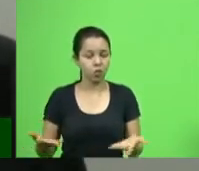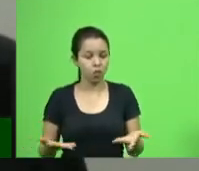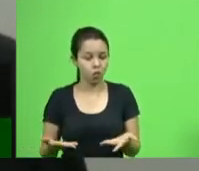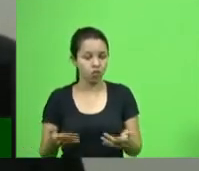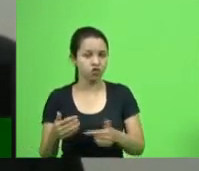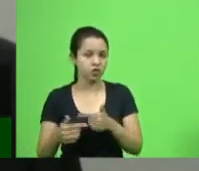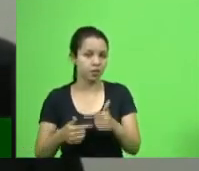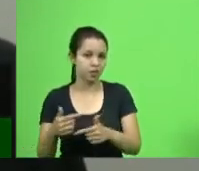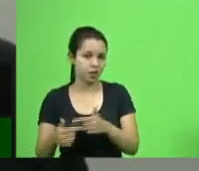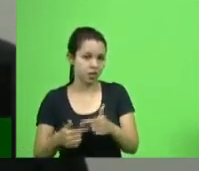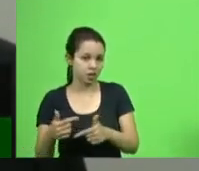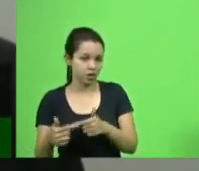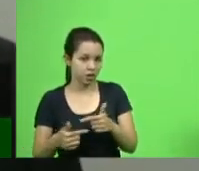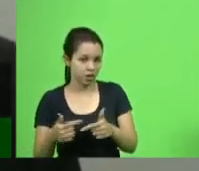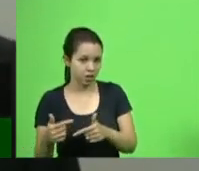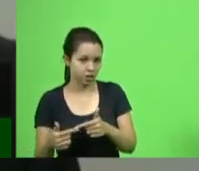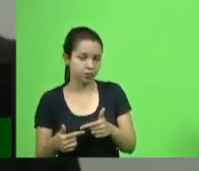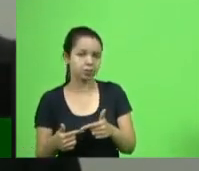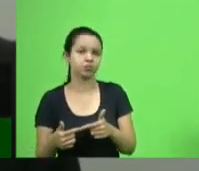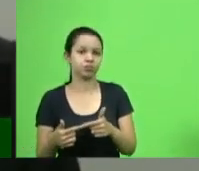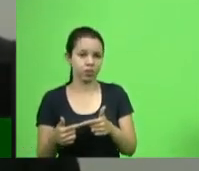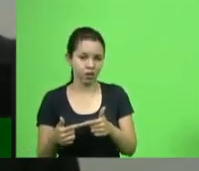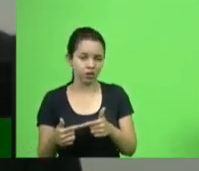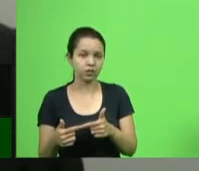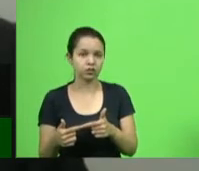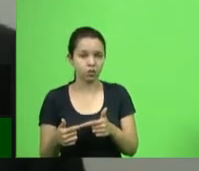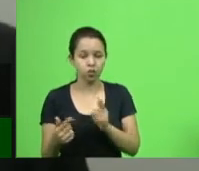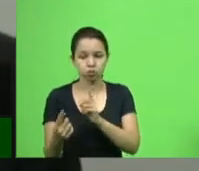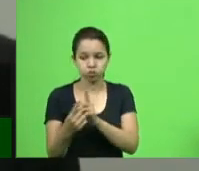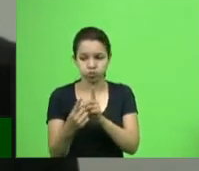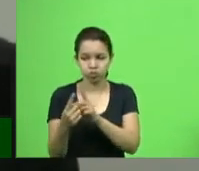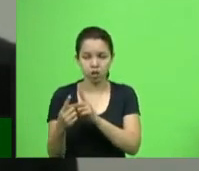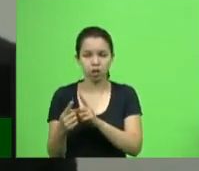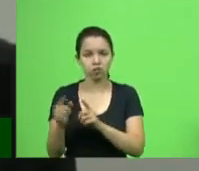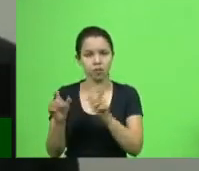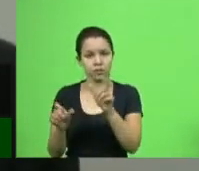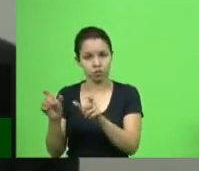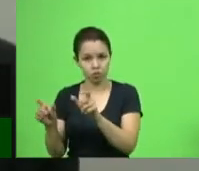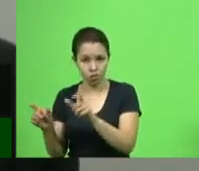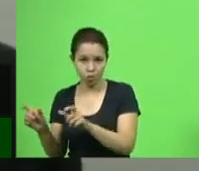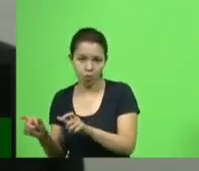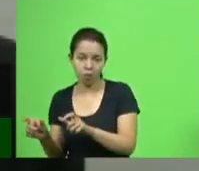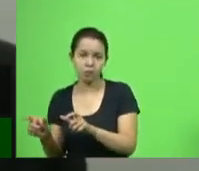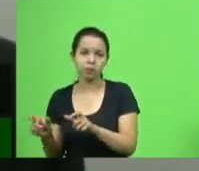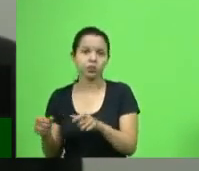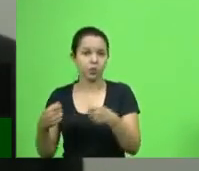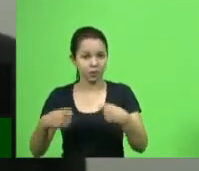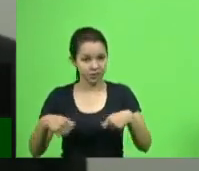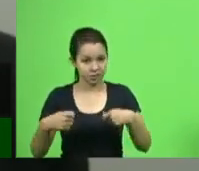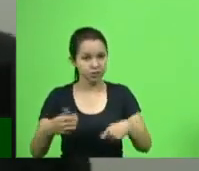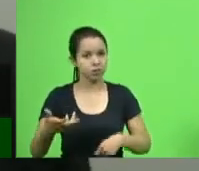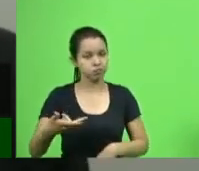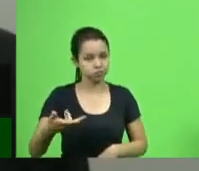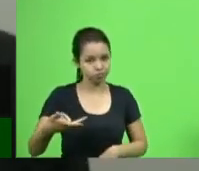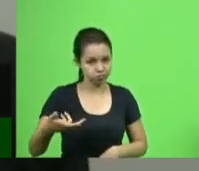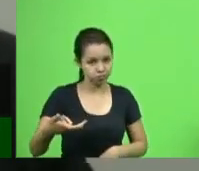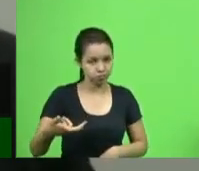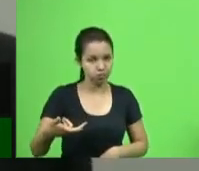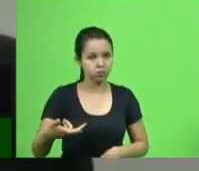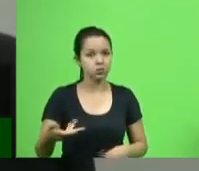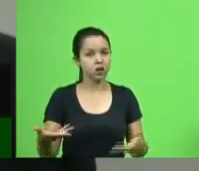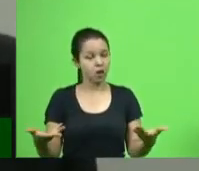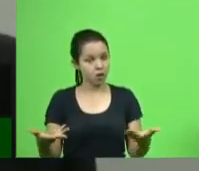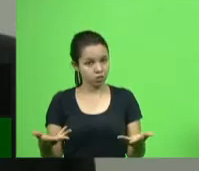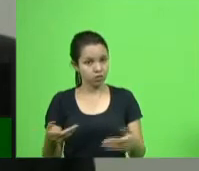no corpo a corpo, conversando com as pessoas. E nós precisamos que tenham uma agilidade. Agora, deputado Neudir